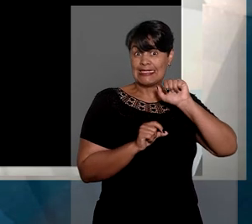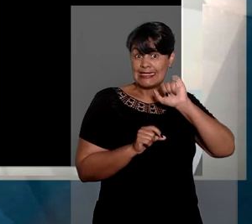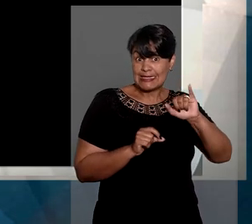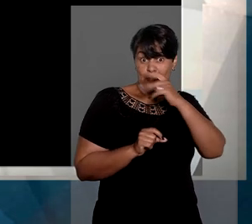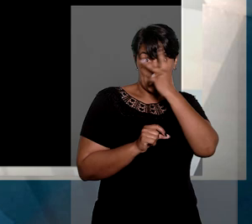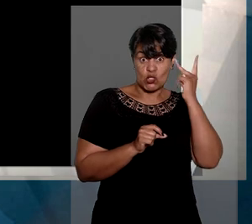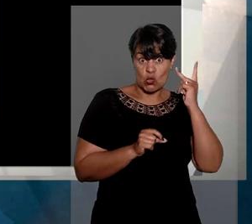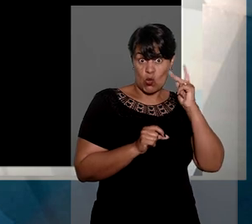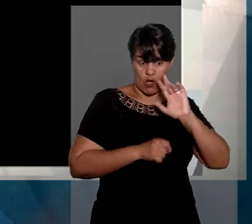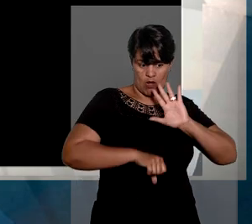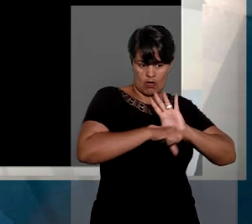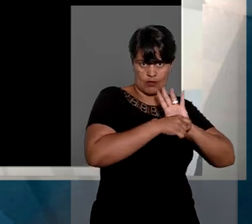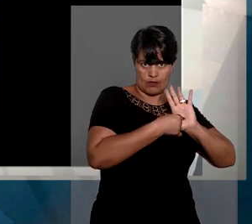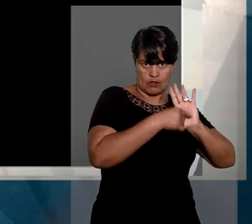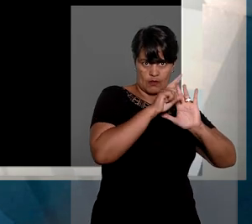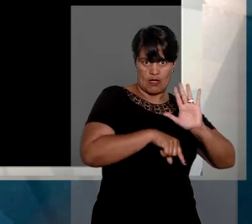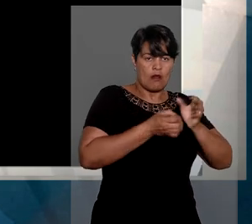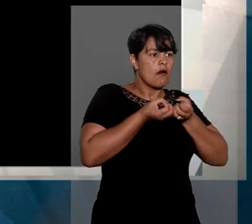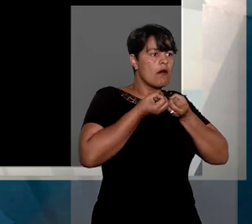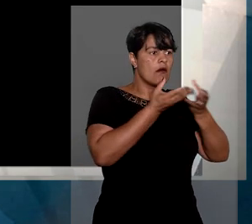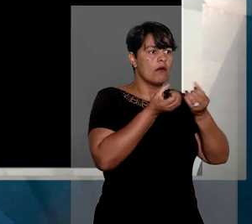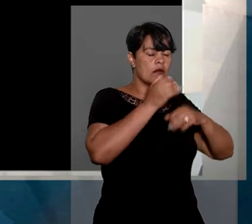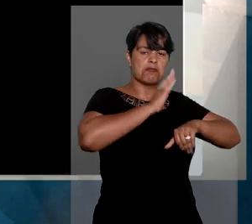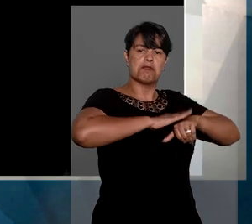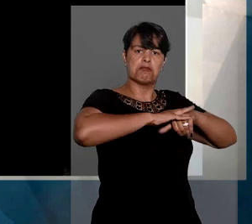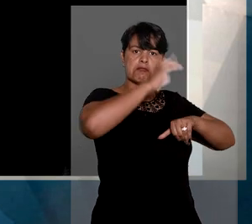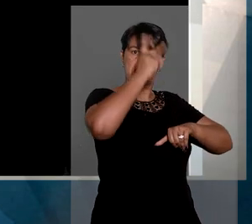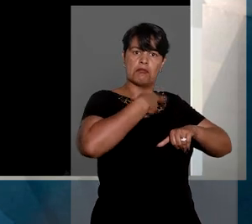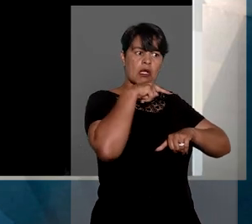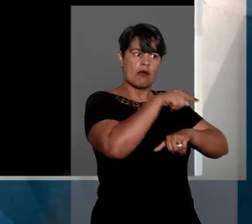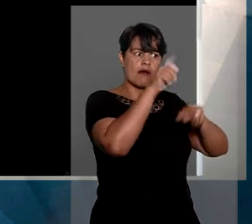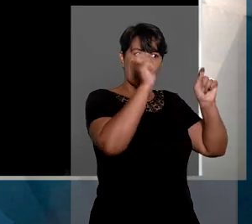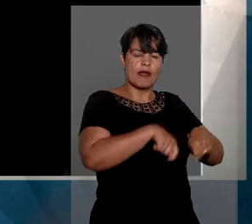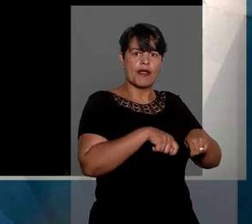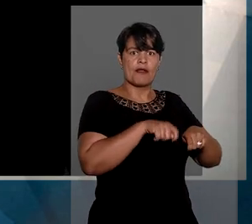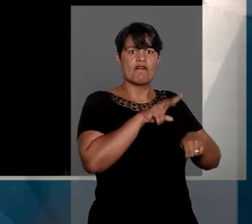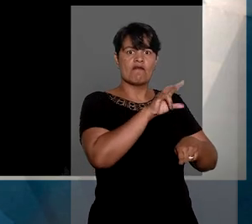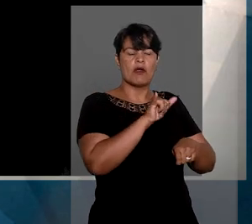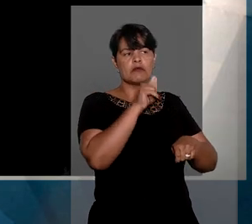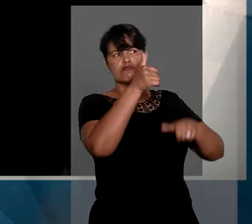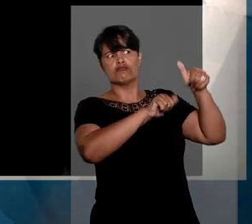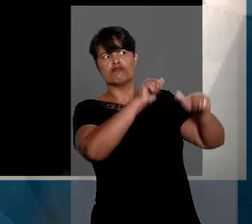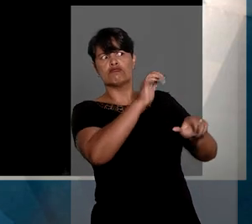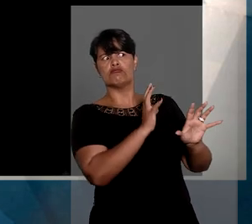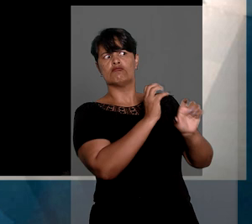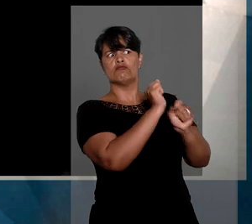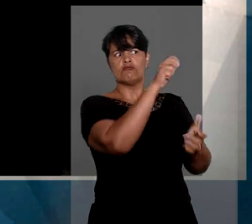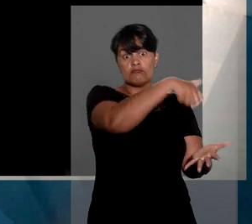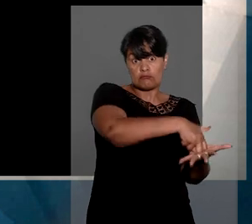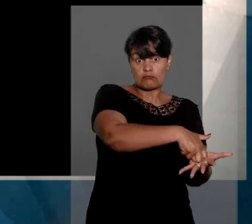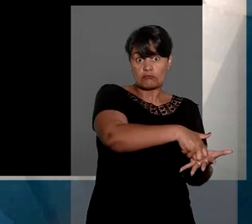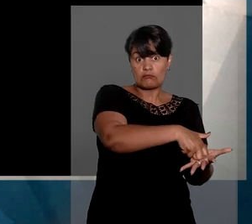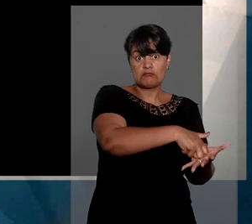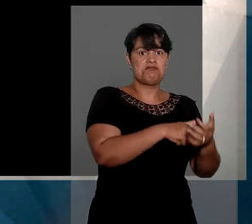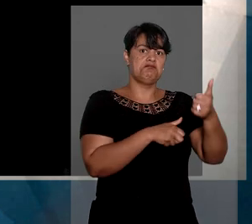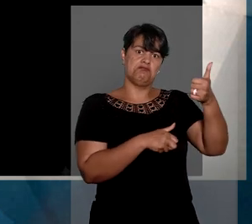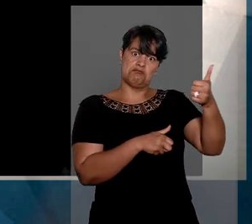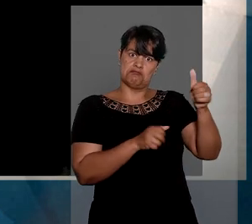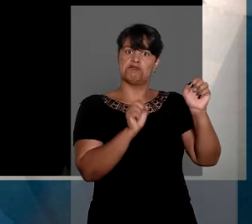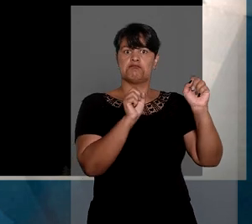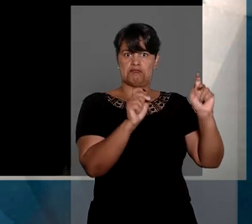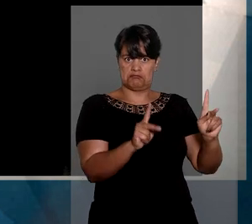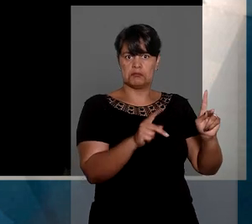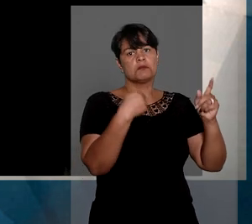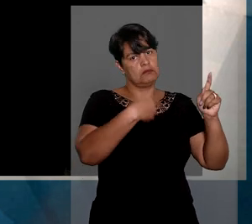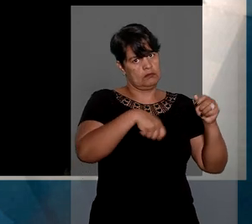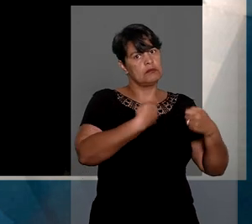ela serve de fundamentação para a condenação pelo magistrado, essa confissão ela deve